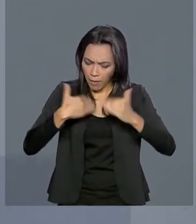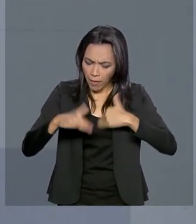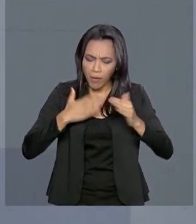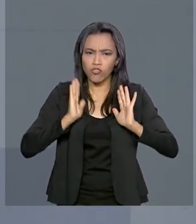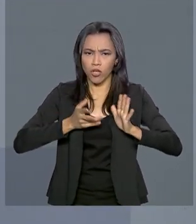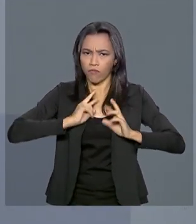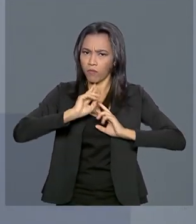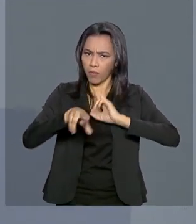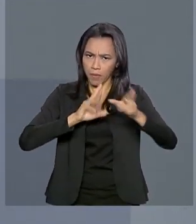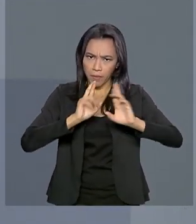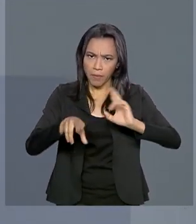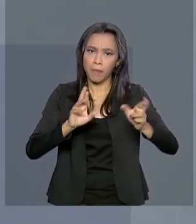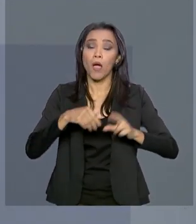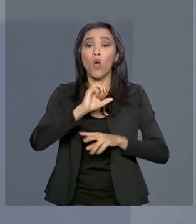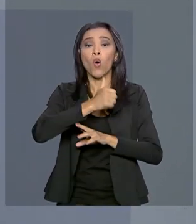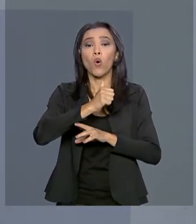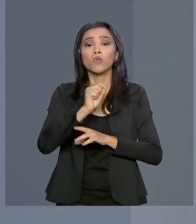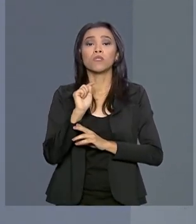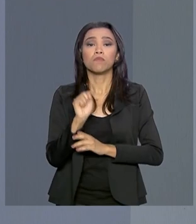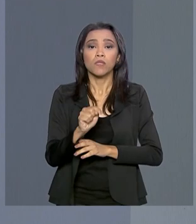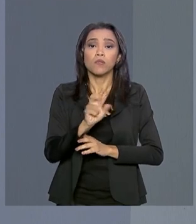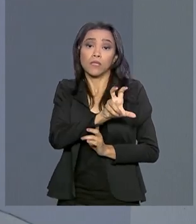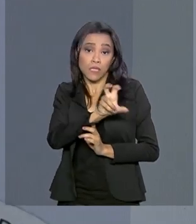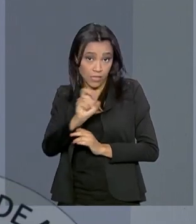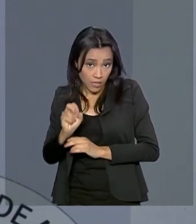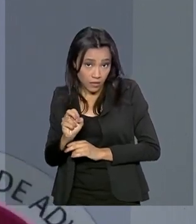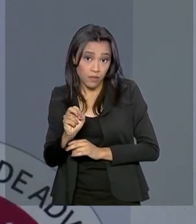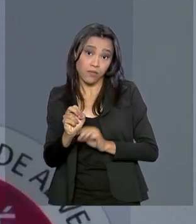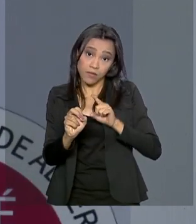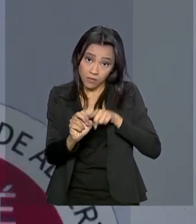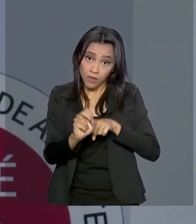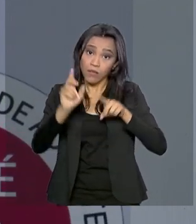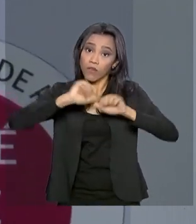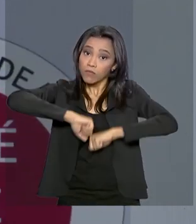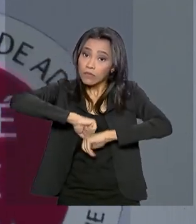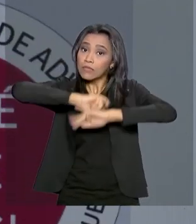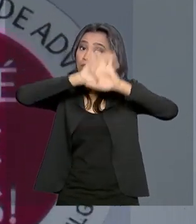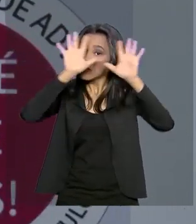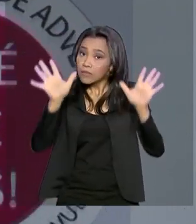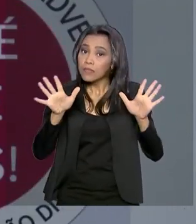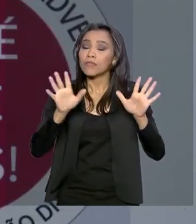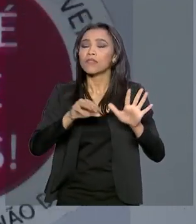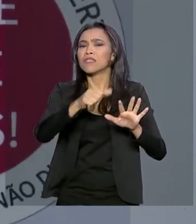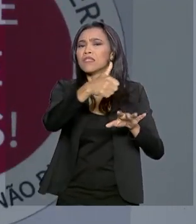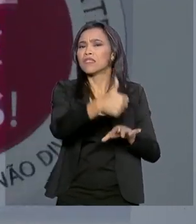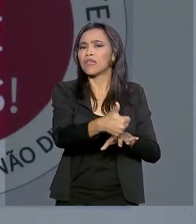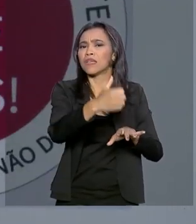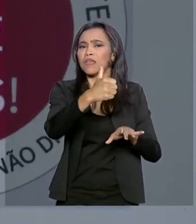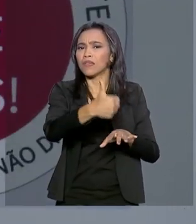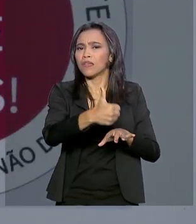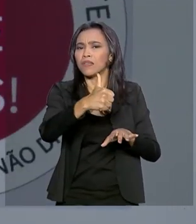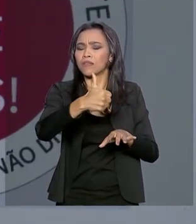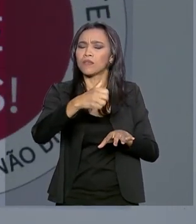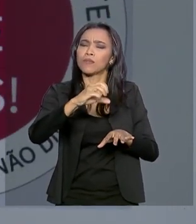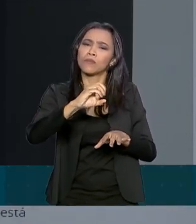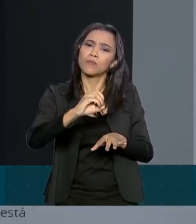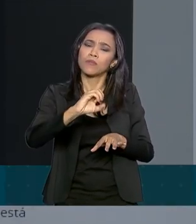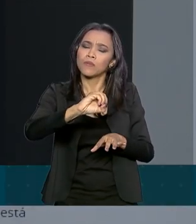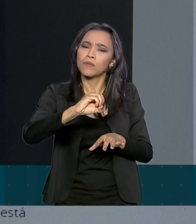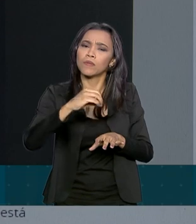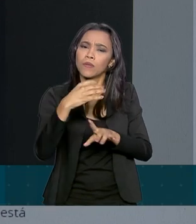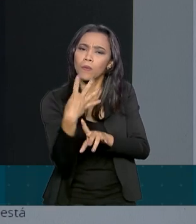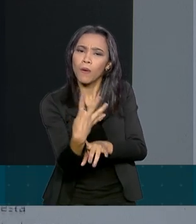respondidas 11 mil e 500 que geraram o esclarecimento de 104 diferentes fake news.